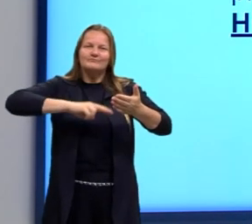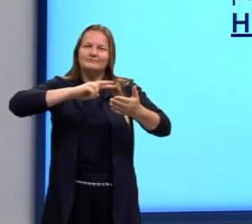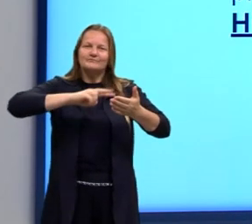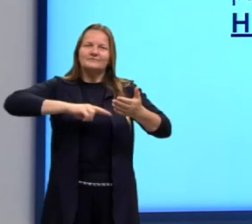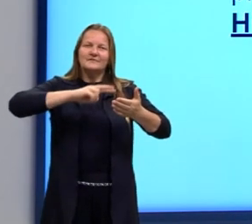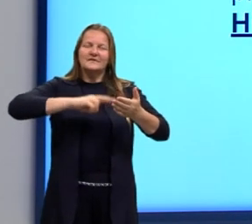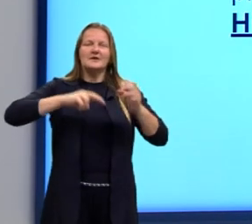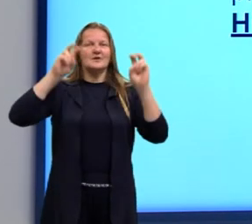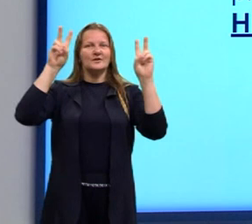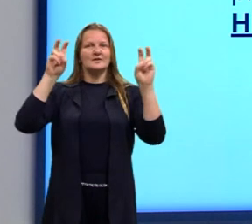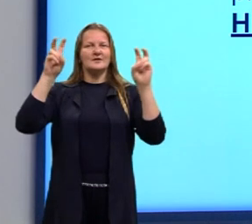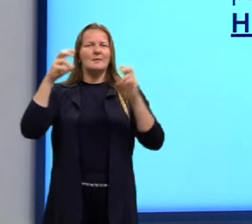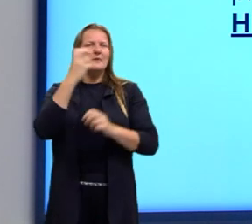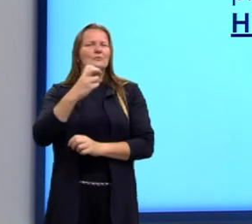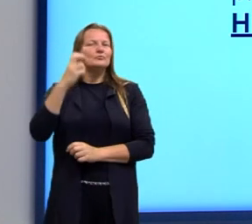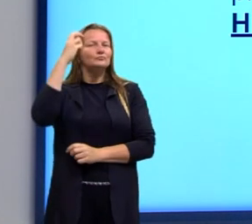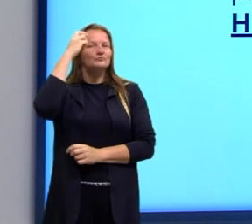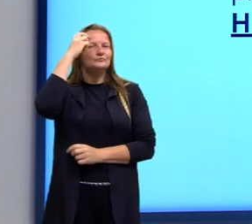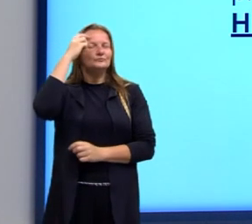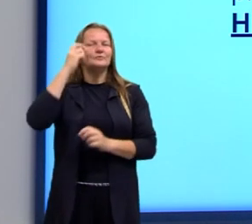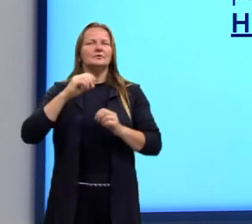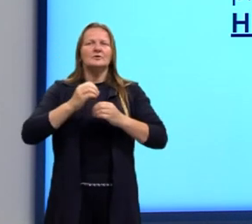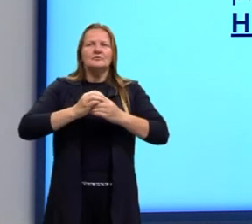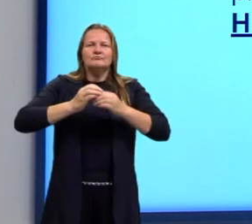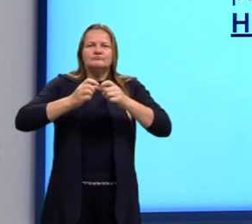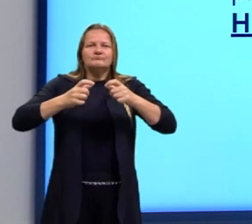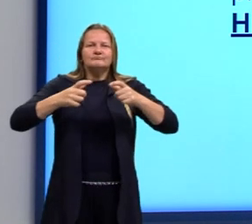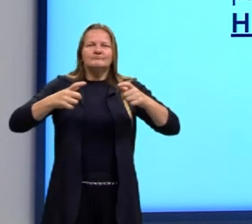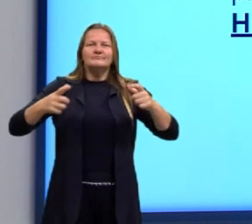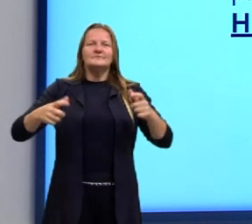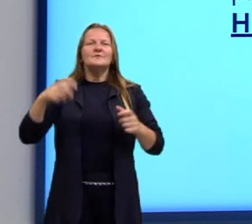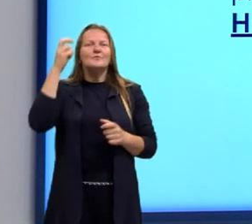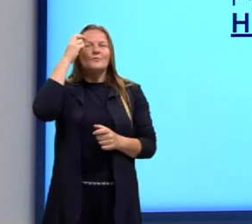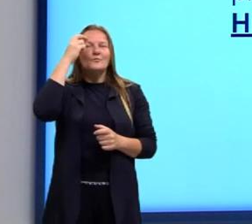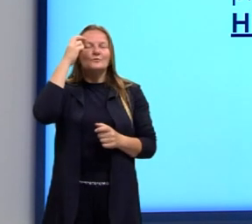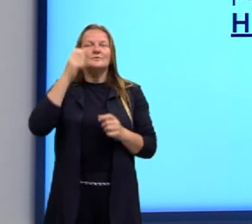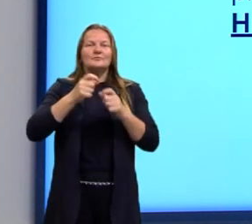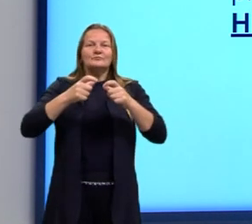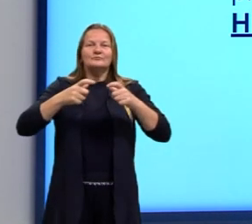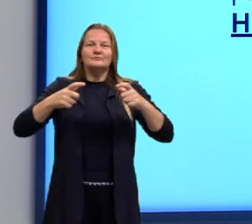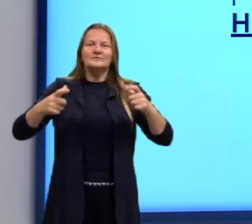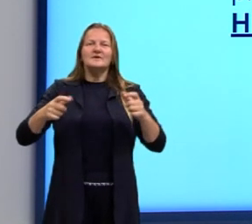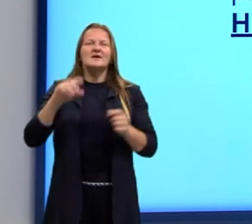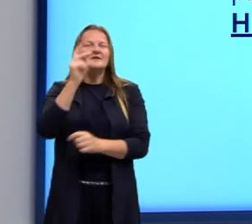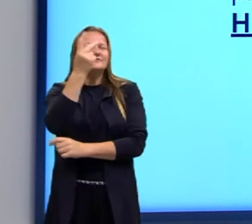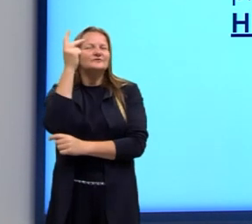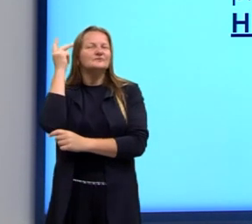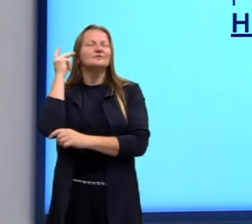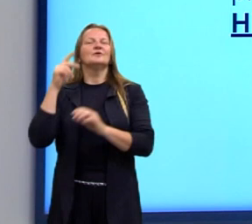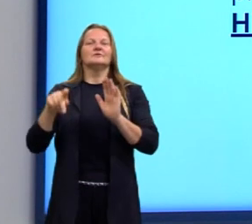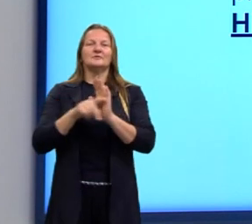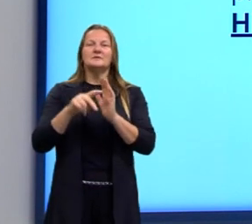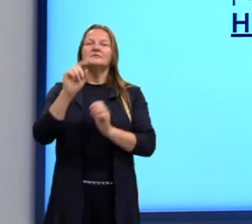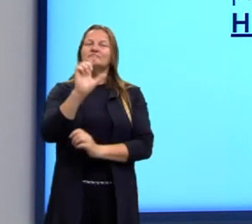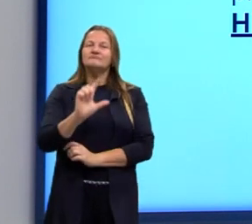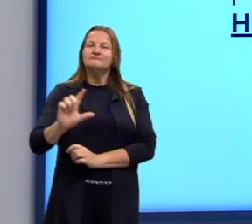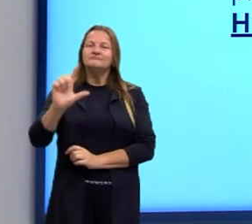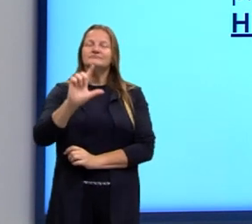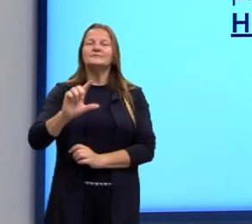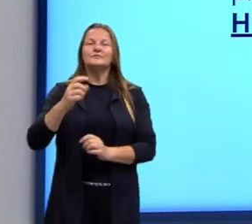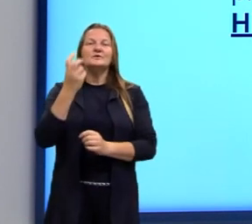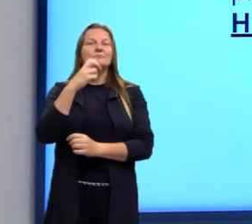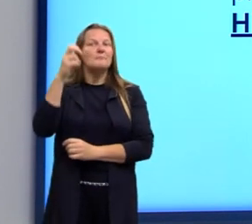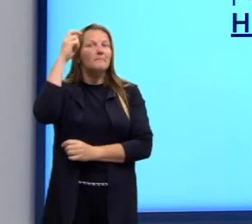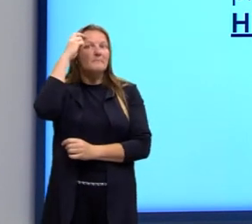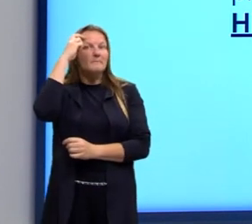temas, culturas, amplia o conhecimento referente à cultura, à história, à própria literatura hispânica.